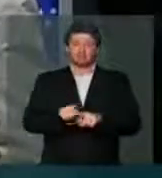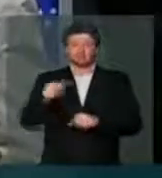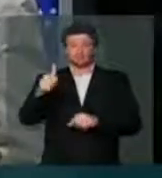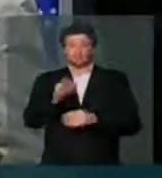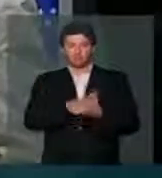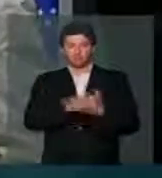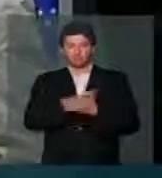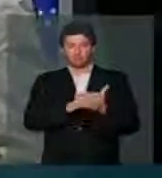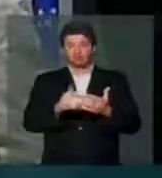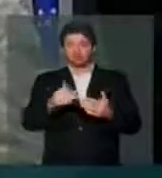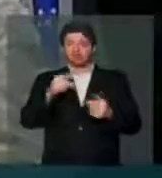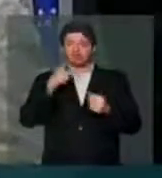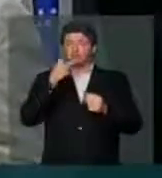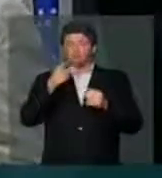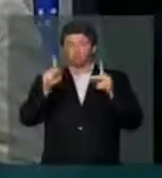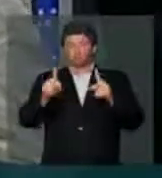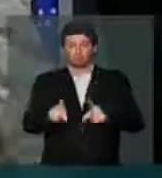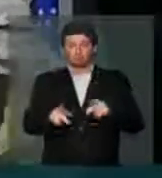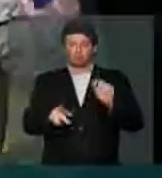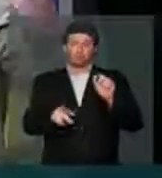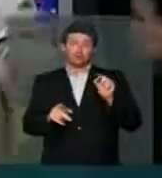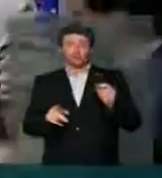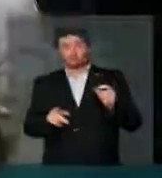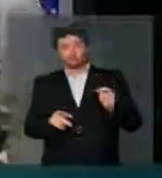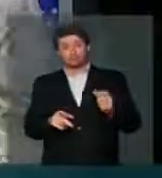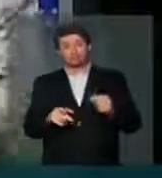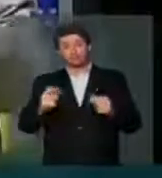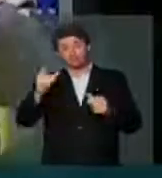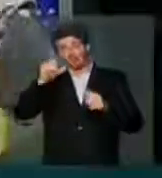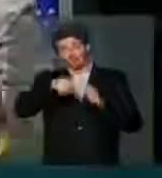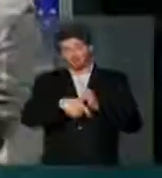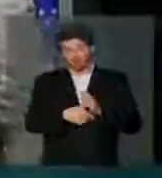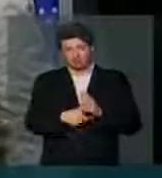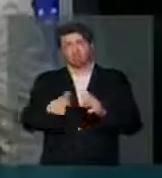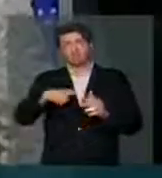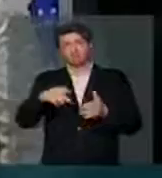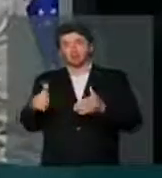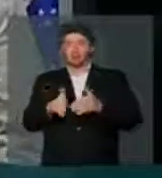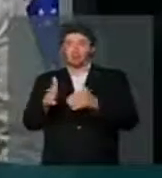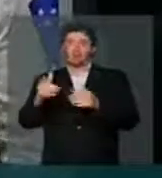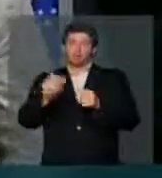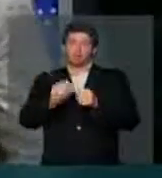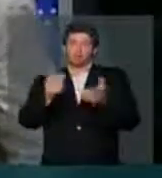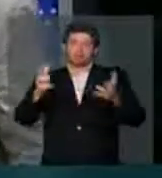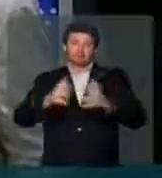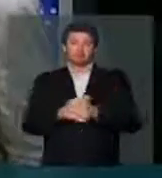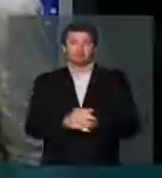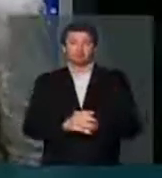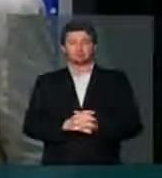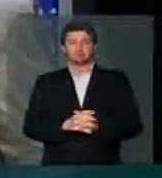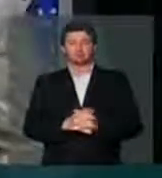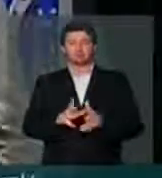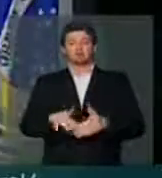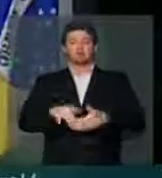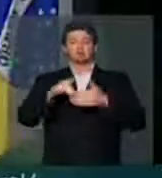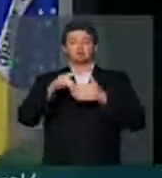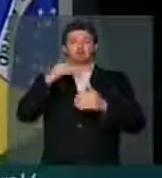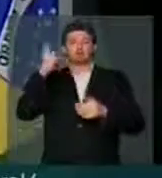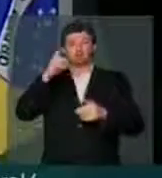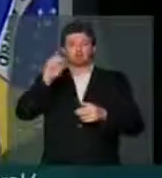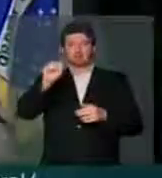dizer ao povo brasileiro que embora tarde ainda tem um caminho para manifestar para falar como líder deputado